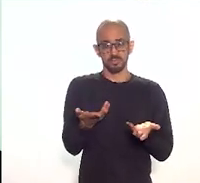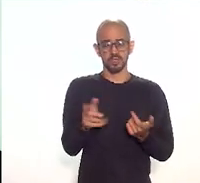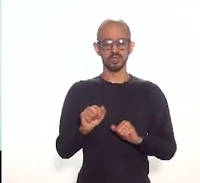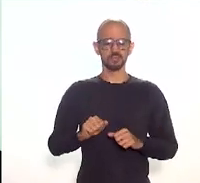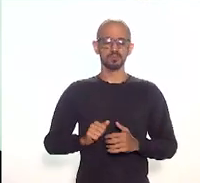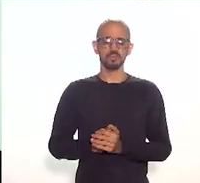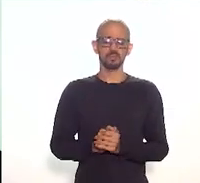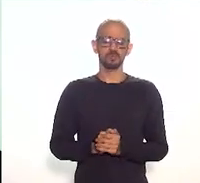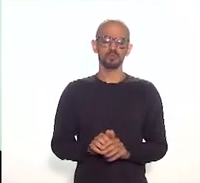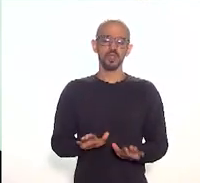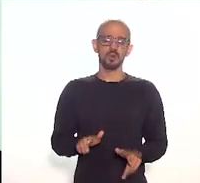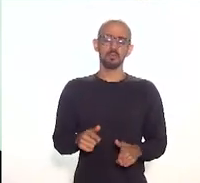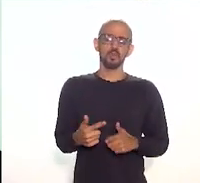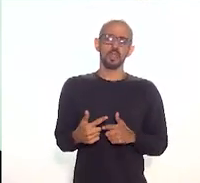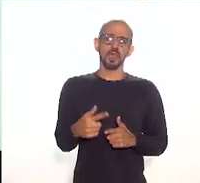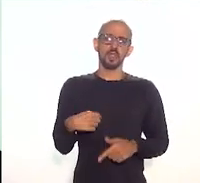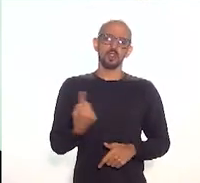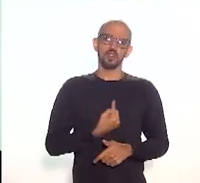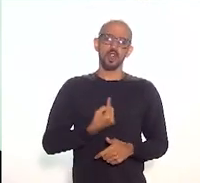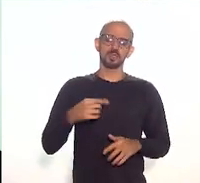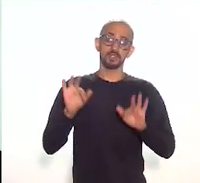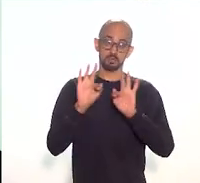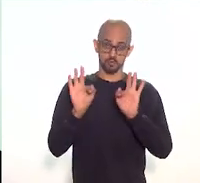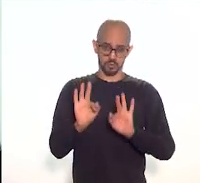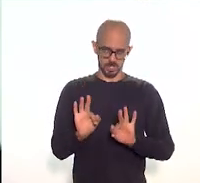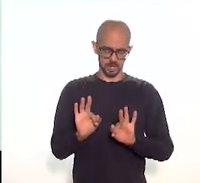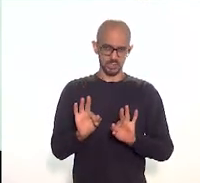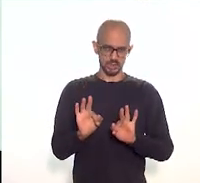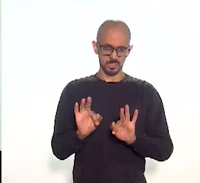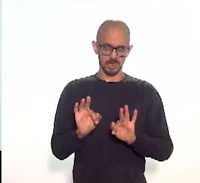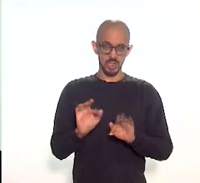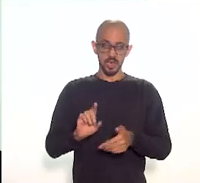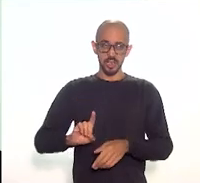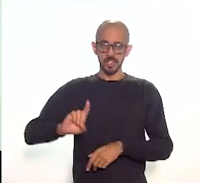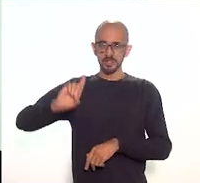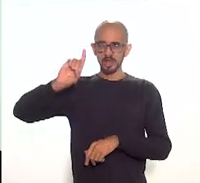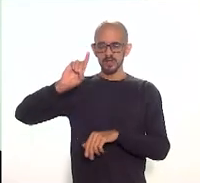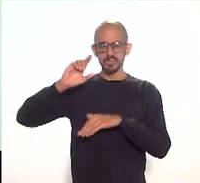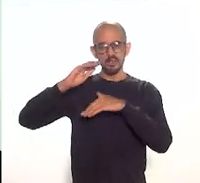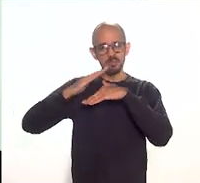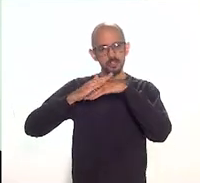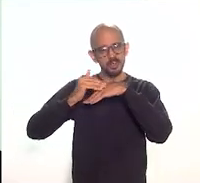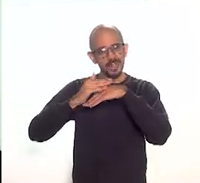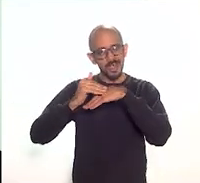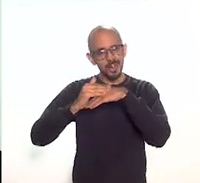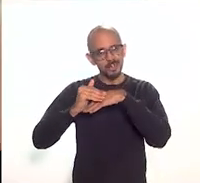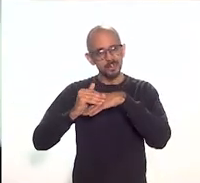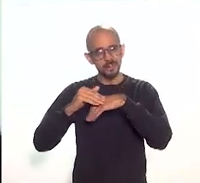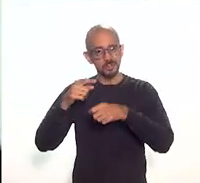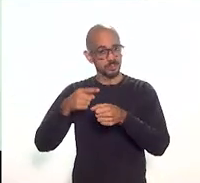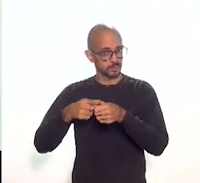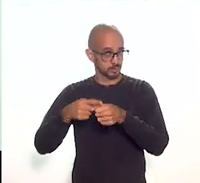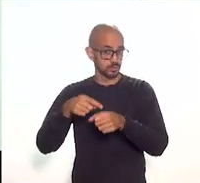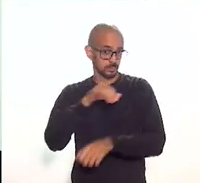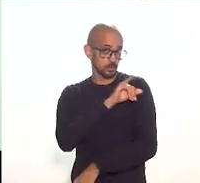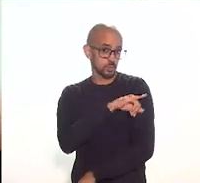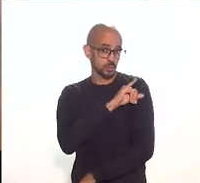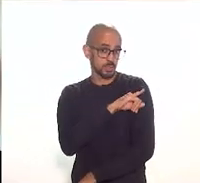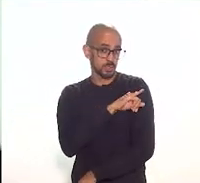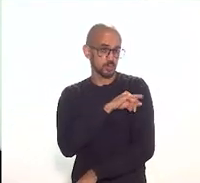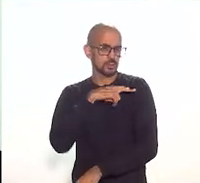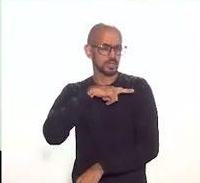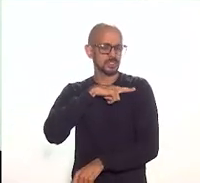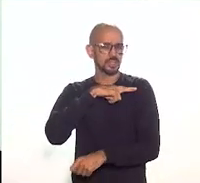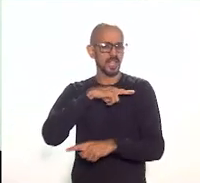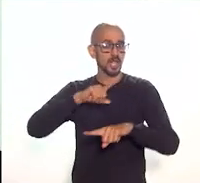que nós temos, nós fomos muito felizes, Deus teve muito carinho no Rio de Janeiro, porque tem o patrimônio